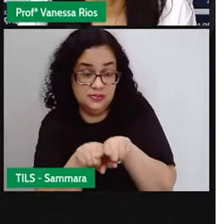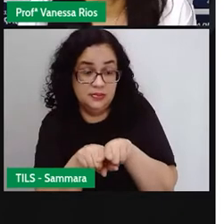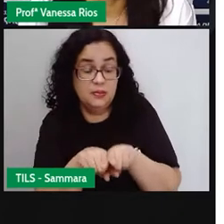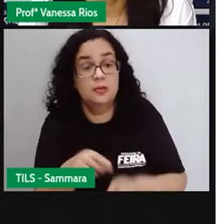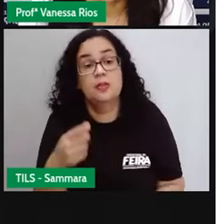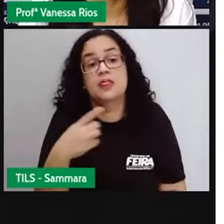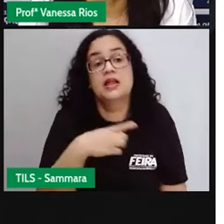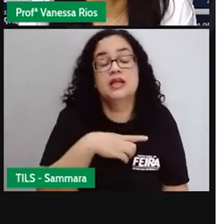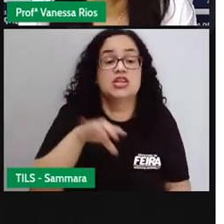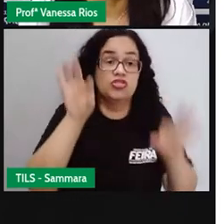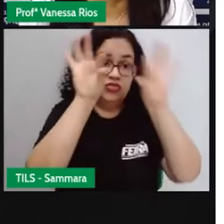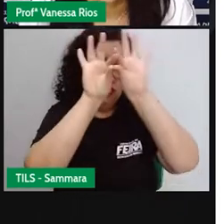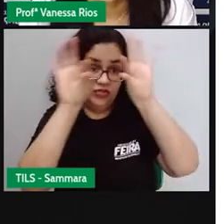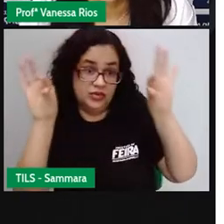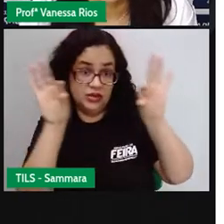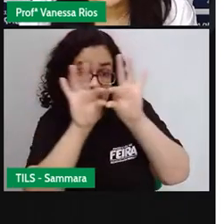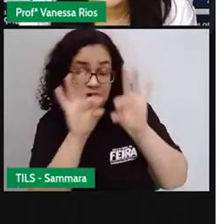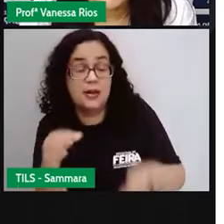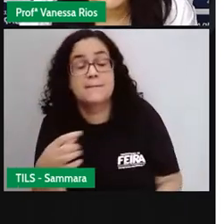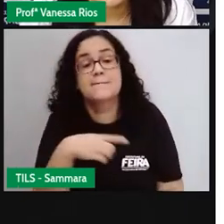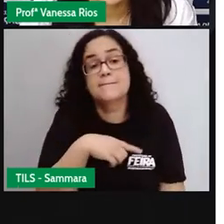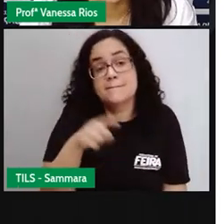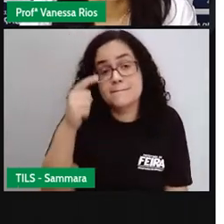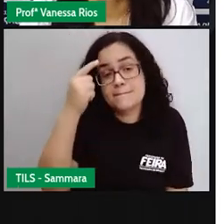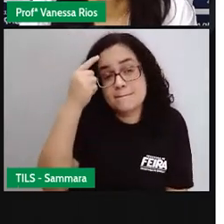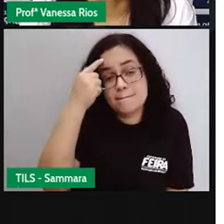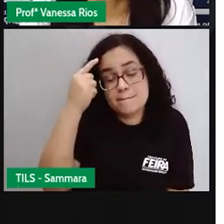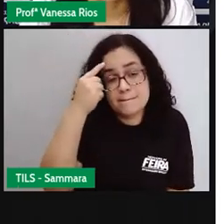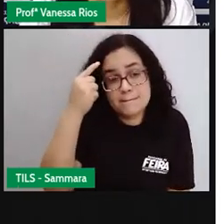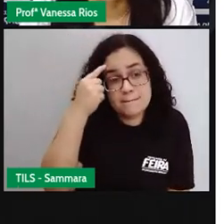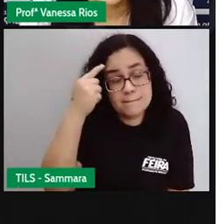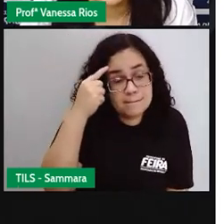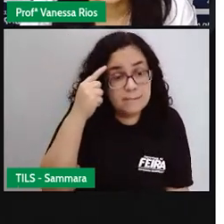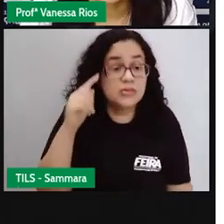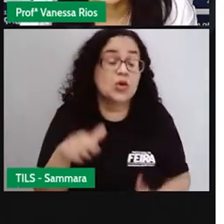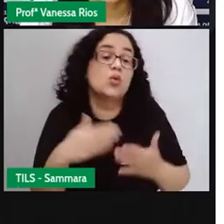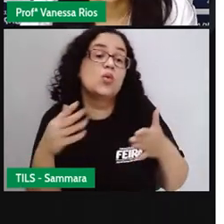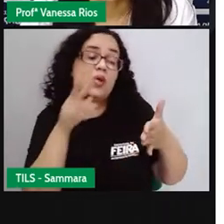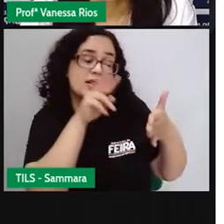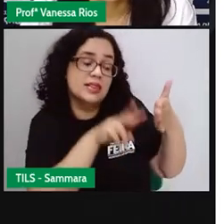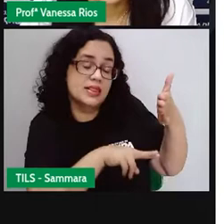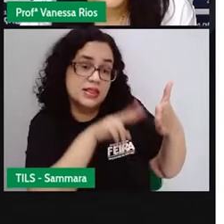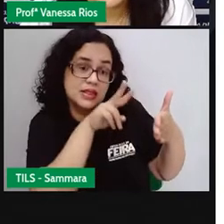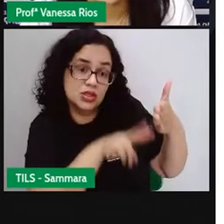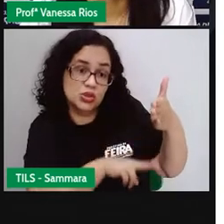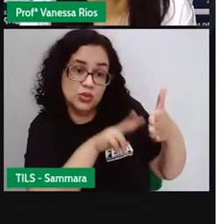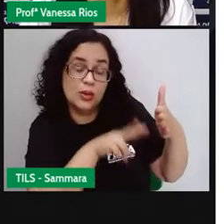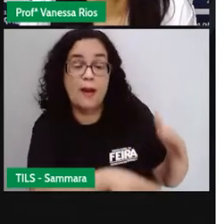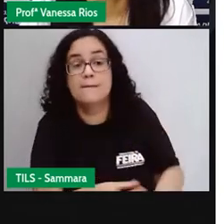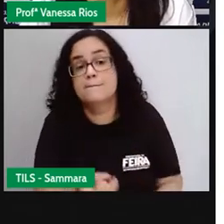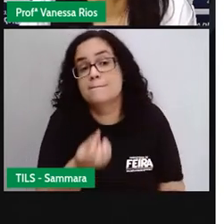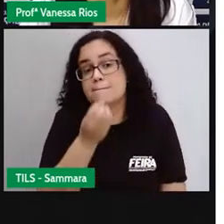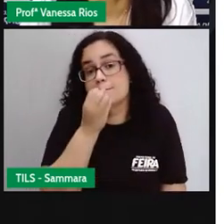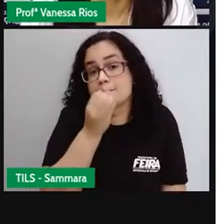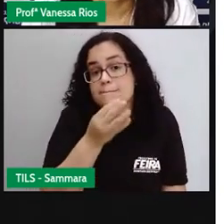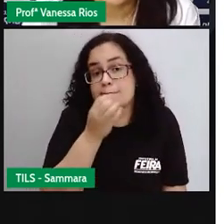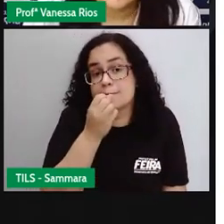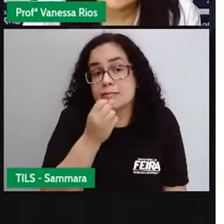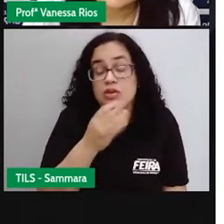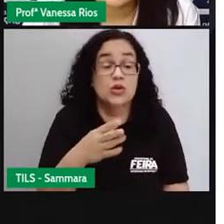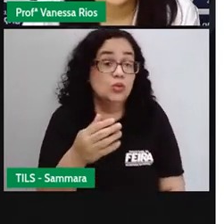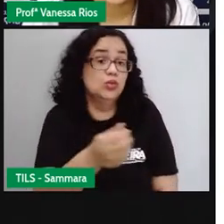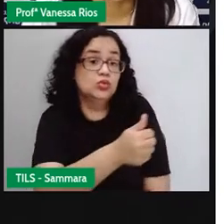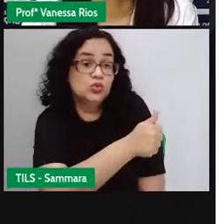Traz essa frase fazendo com que a gente pense aí sobre o quanto a leitura nos enriquece, não só como